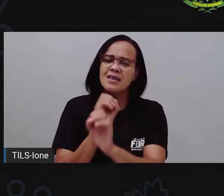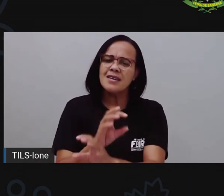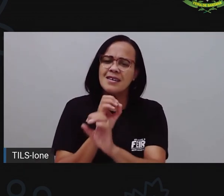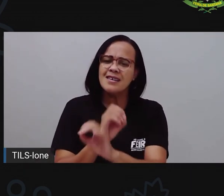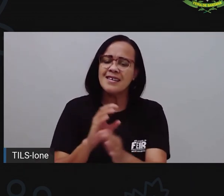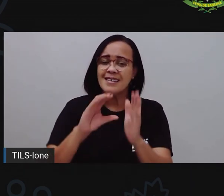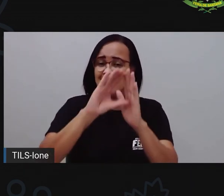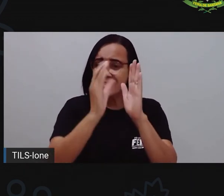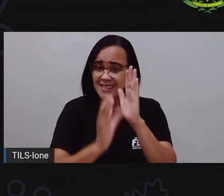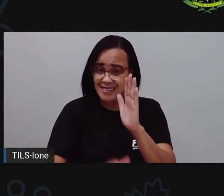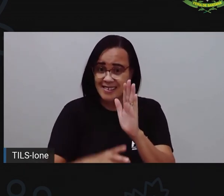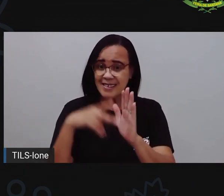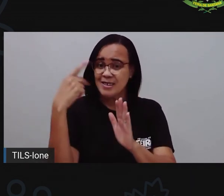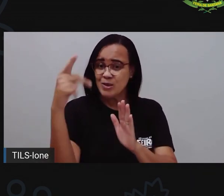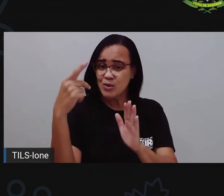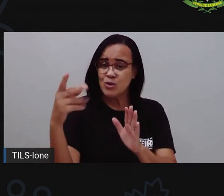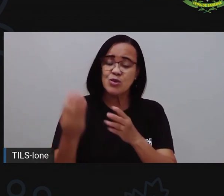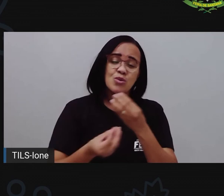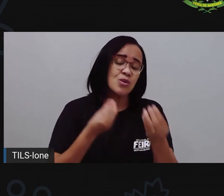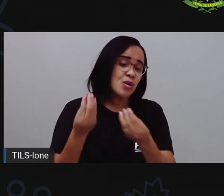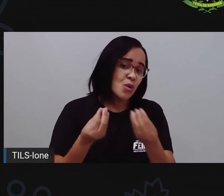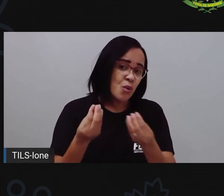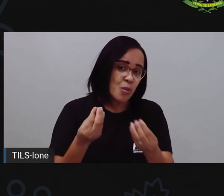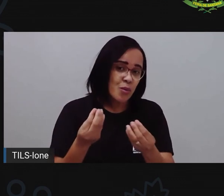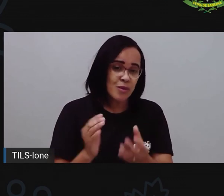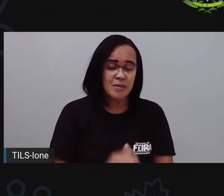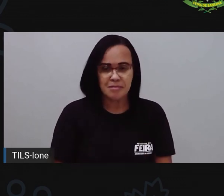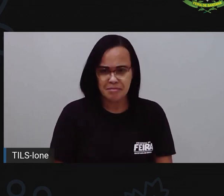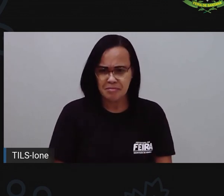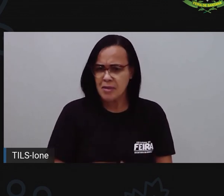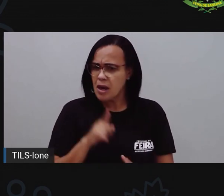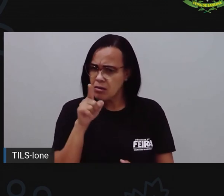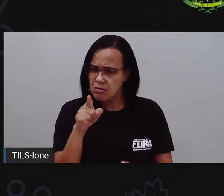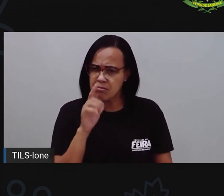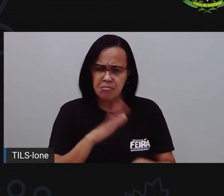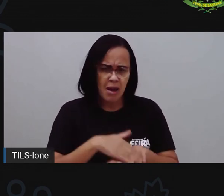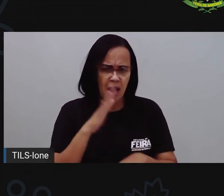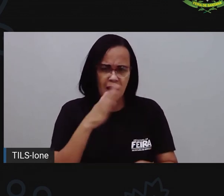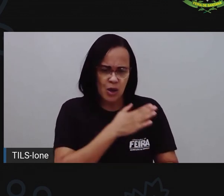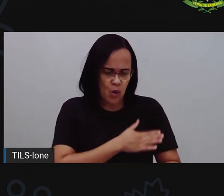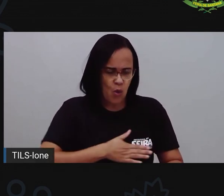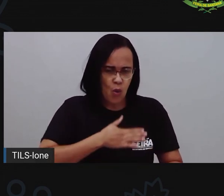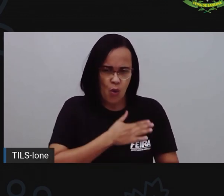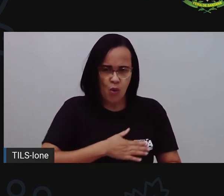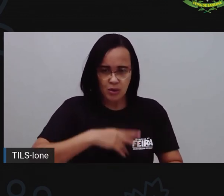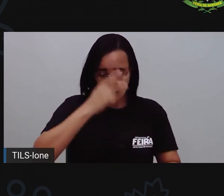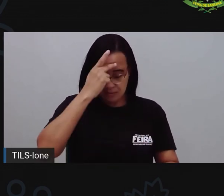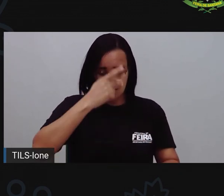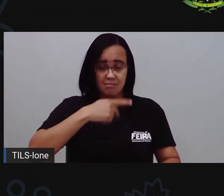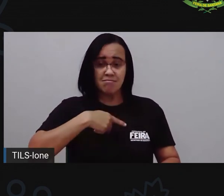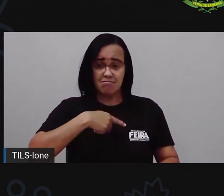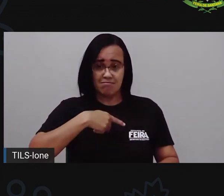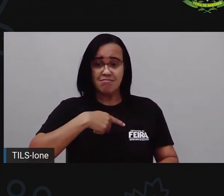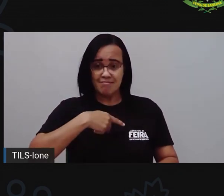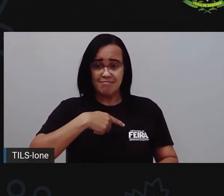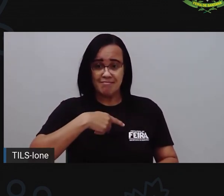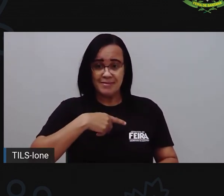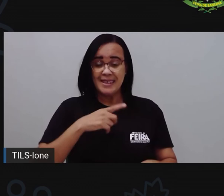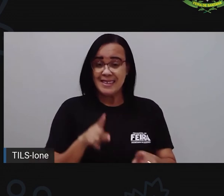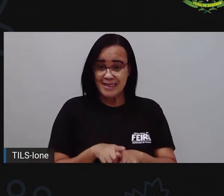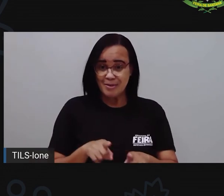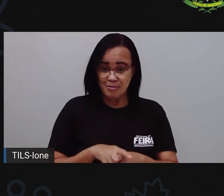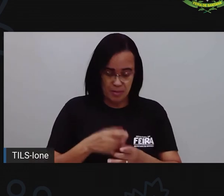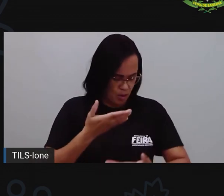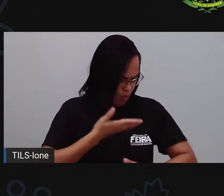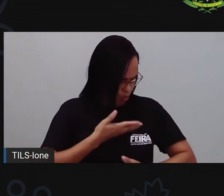características, né? O é que você mais gosta em você, né? Qual é a parte do seu rosto que